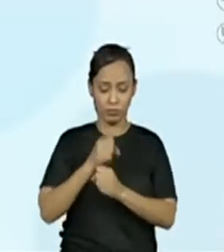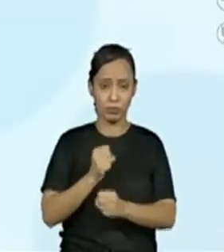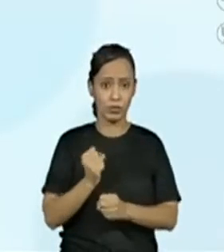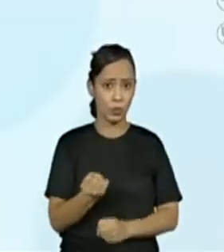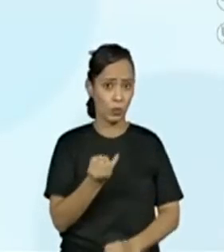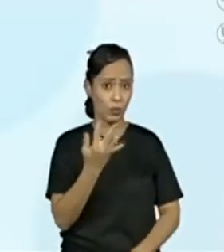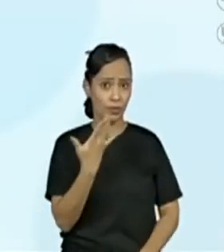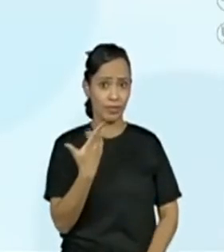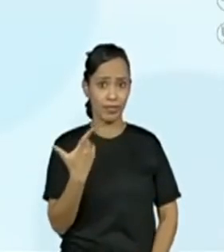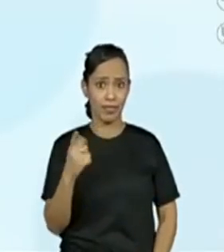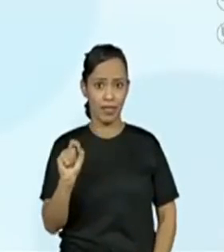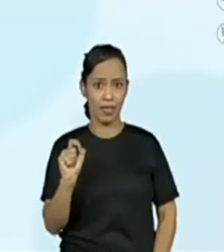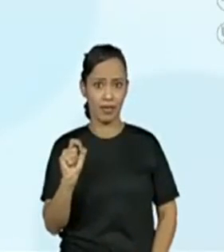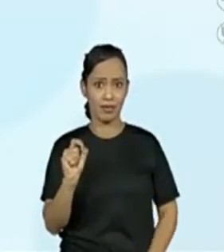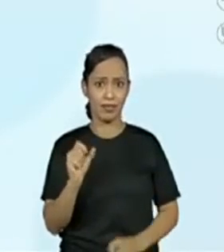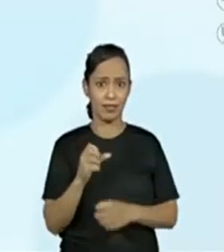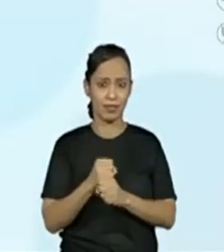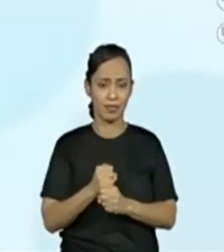que mais eu posso afirmar?